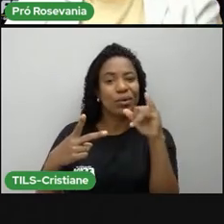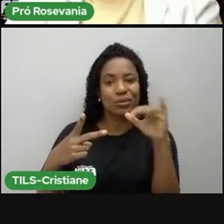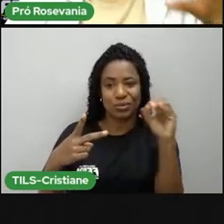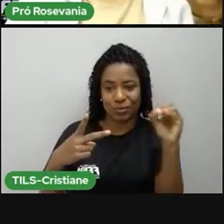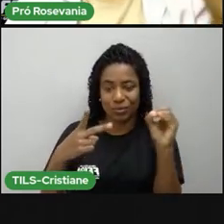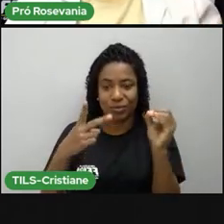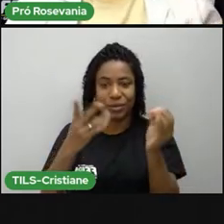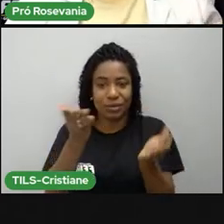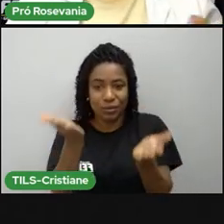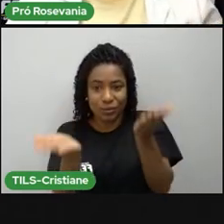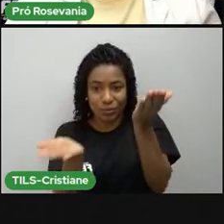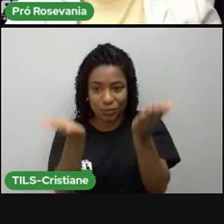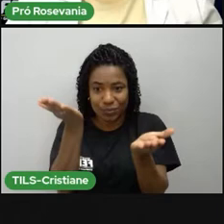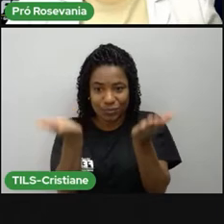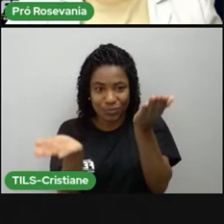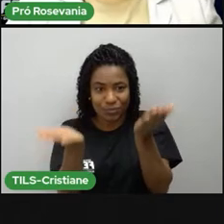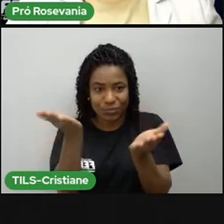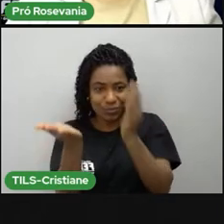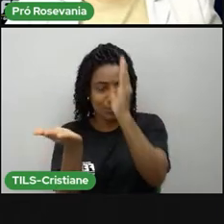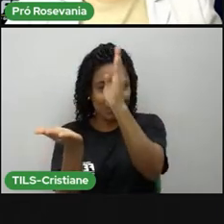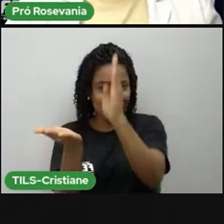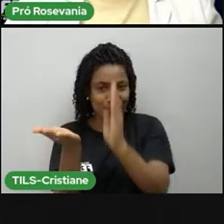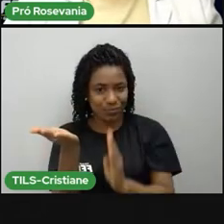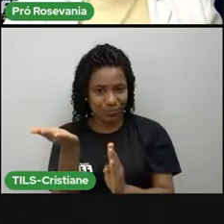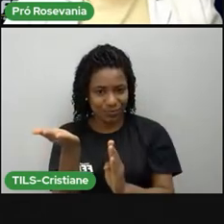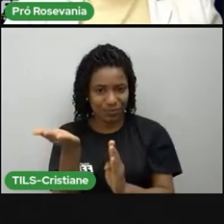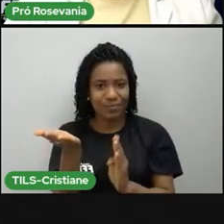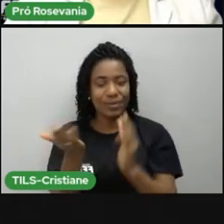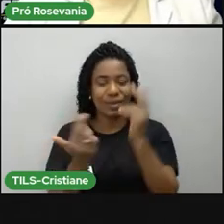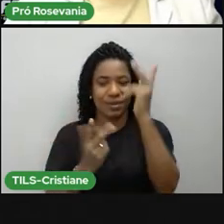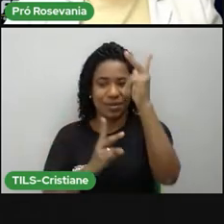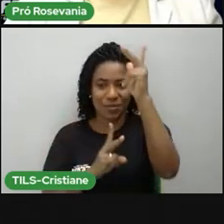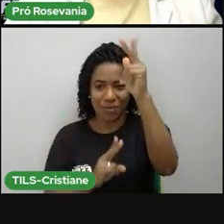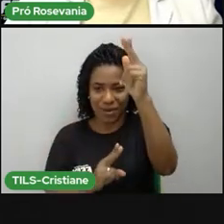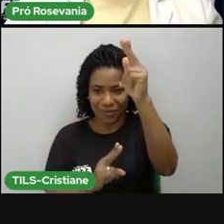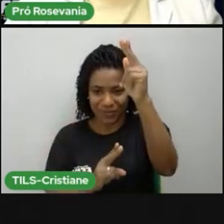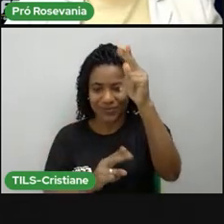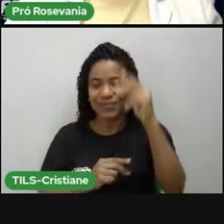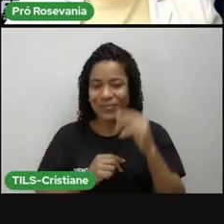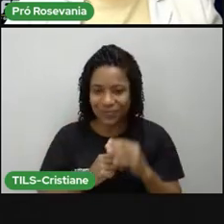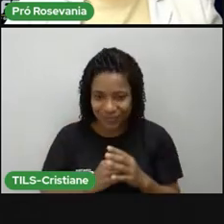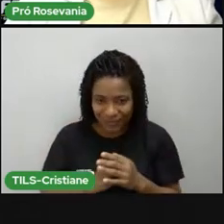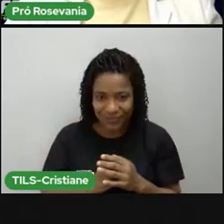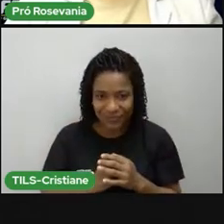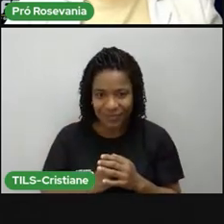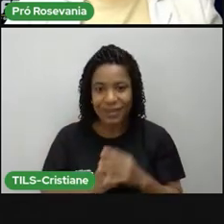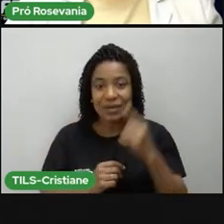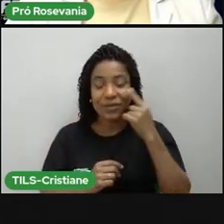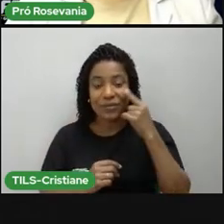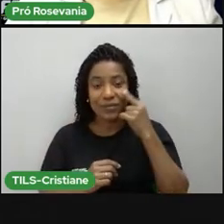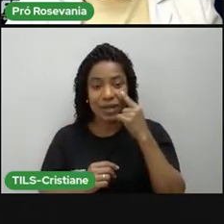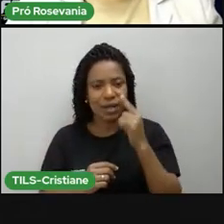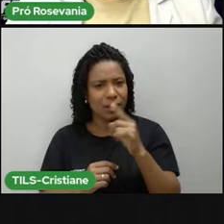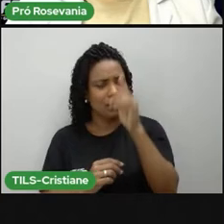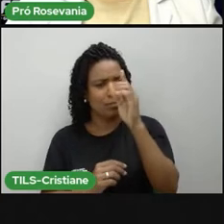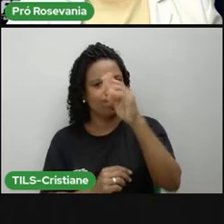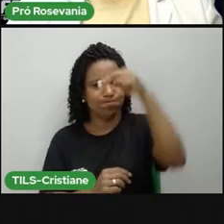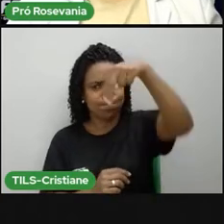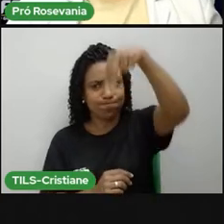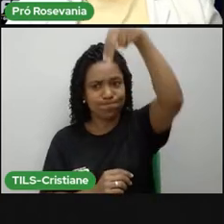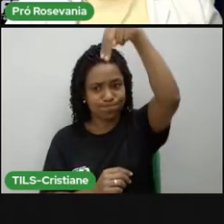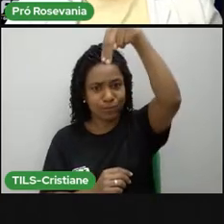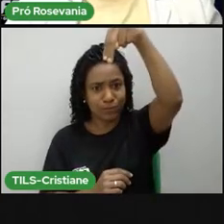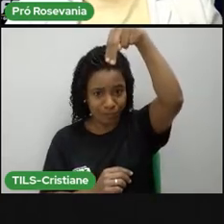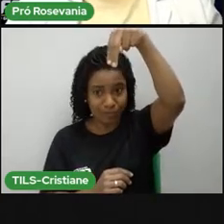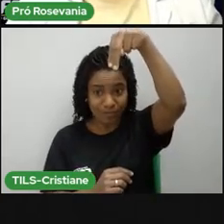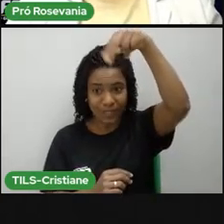equilíbrio. A iluminação igual para os hemisférios, né? Então, de cara, se aqui é inclinação máxima, eu já sei que aqui é um período de Sol e